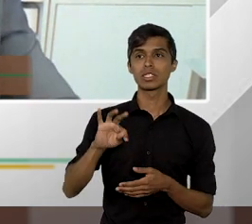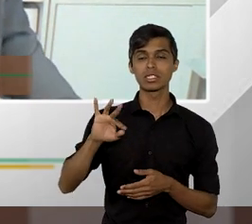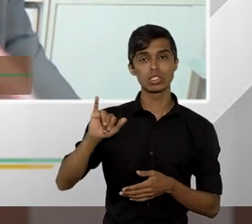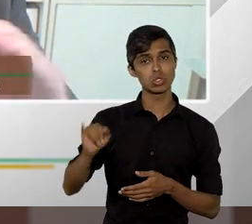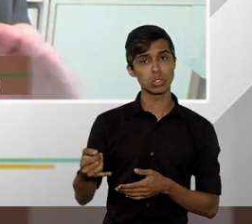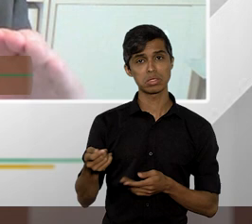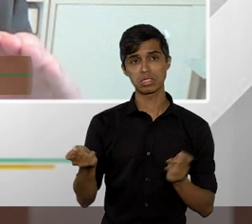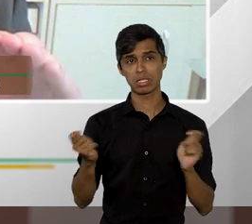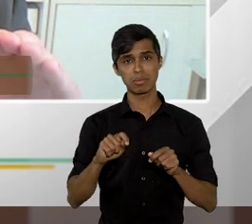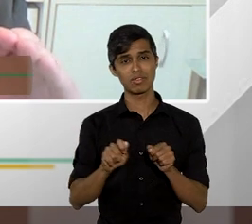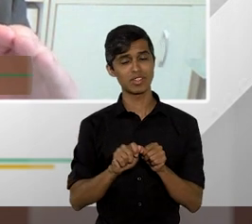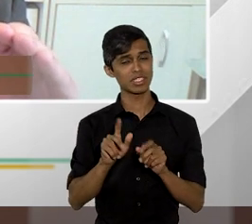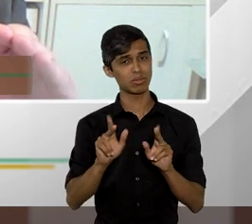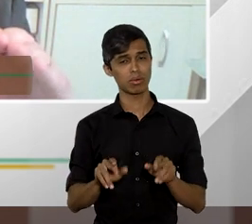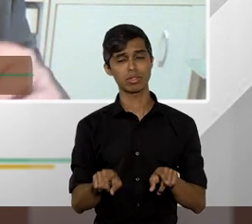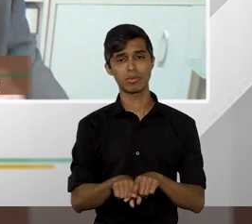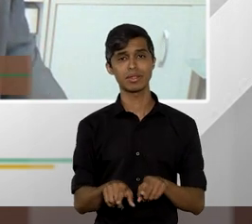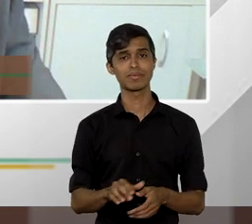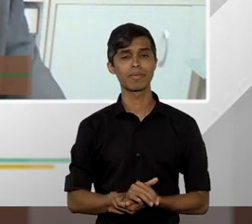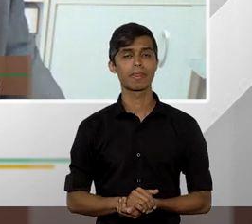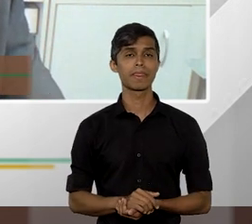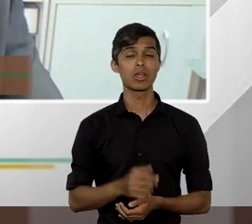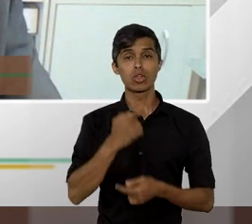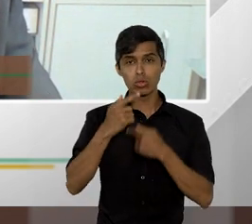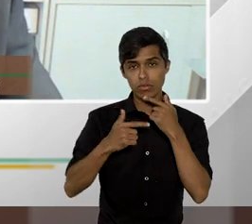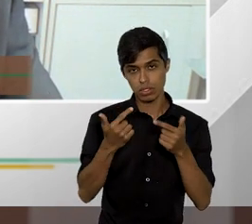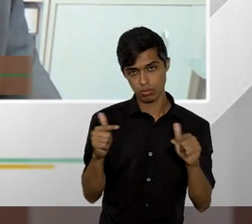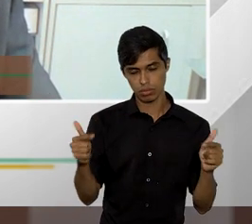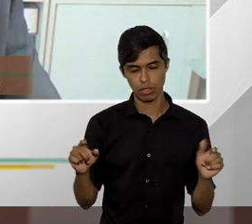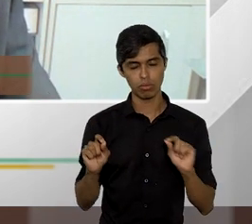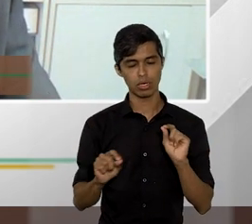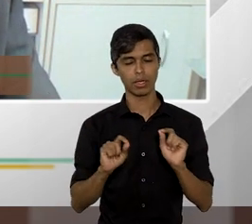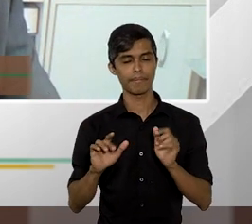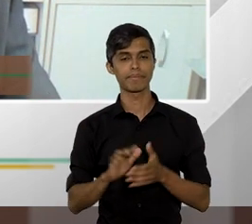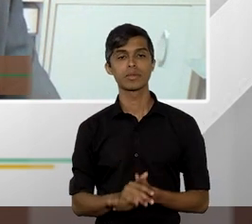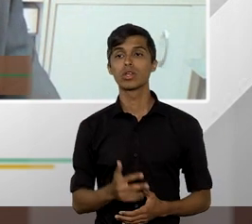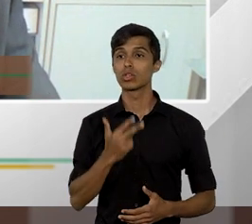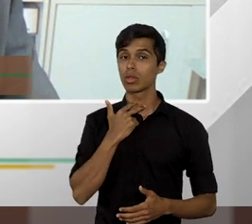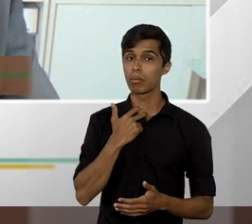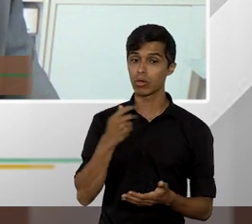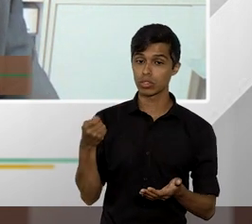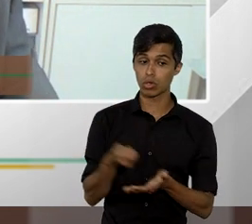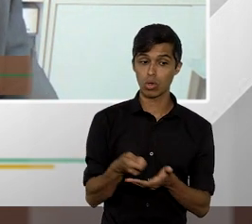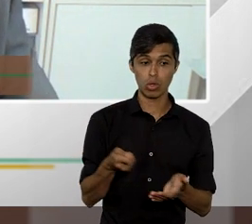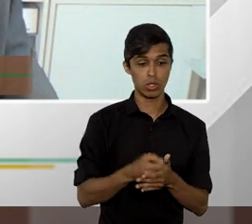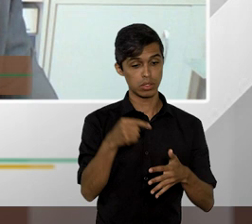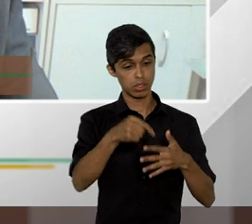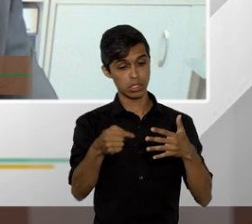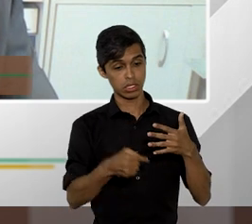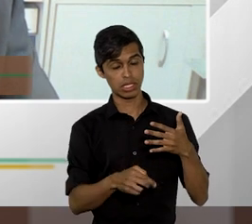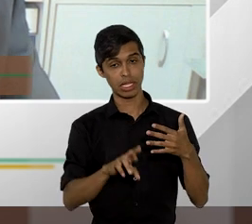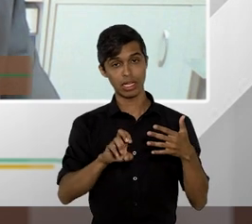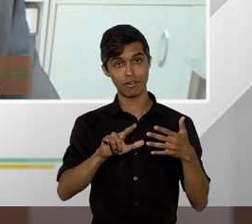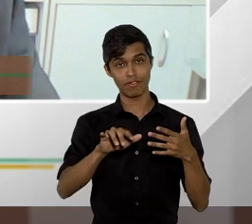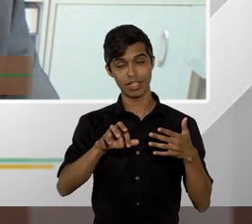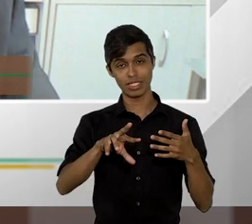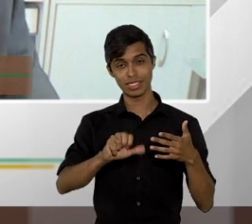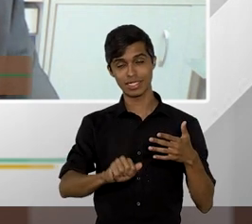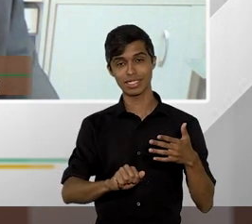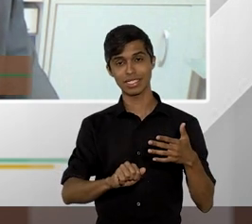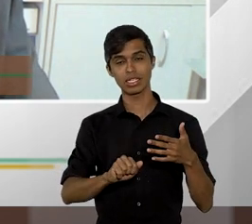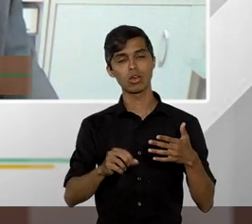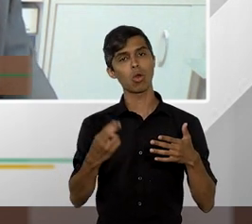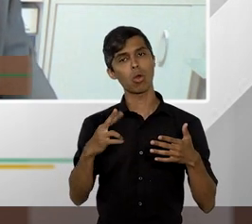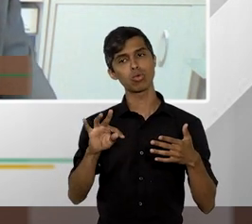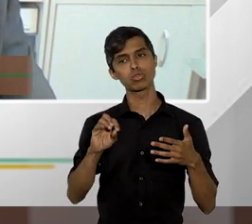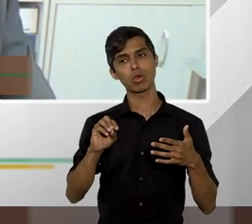o que eu não tenho dúvidas é que não pode ser exigida preliminar de relevância ou tópico no